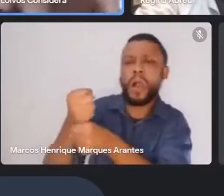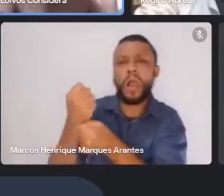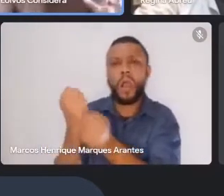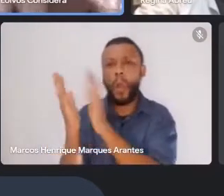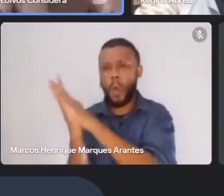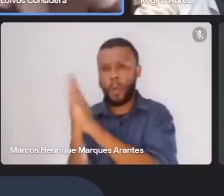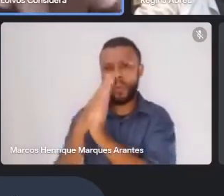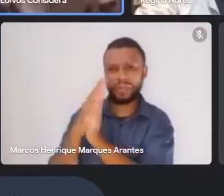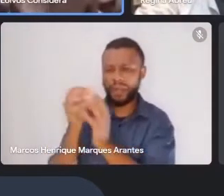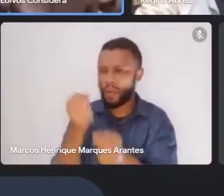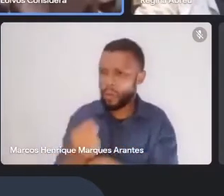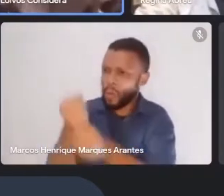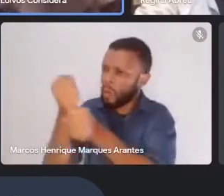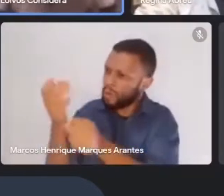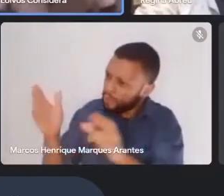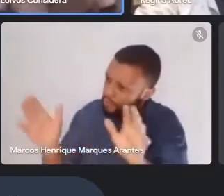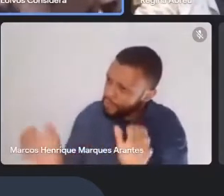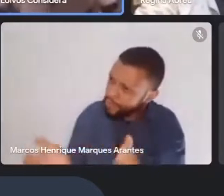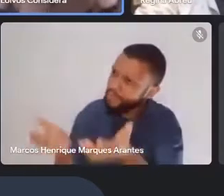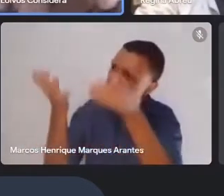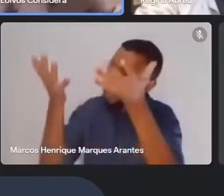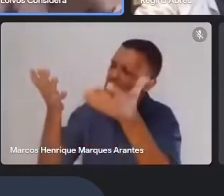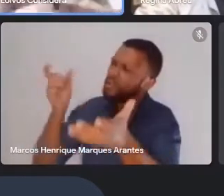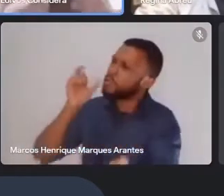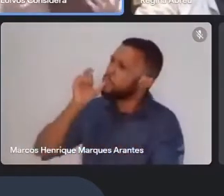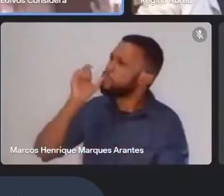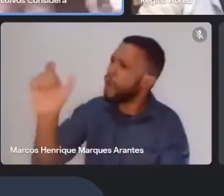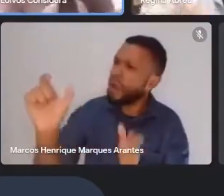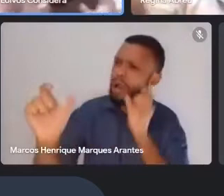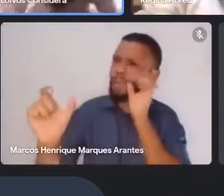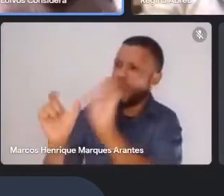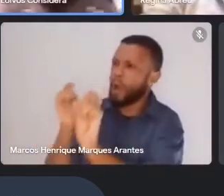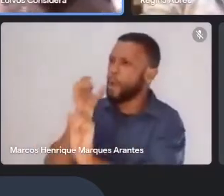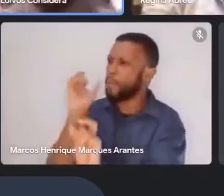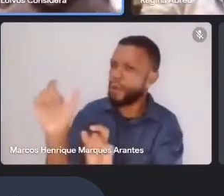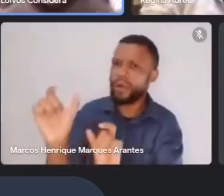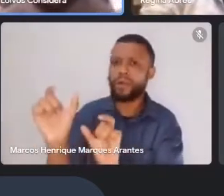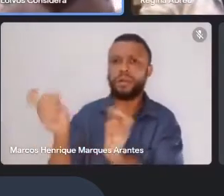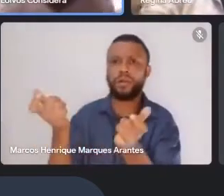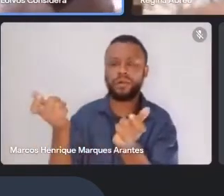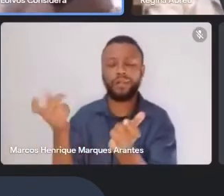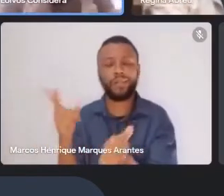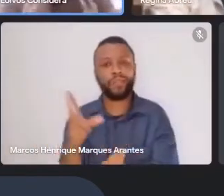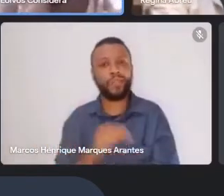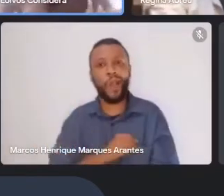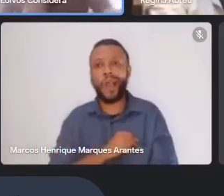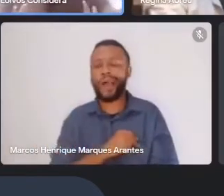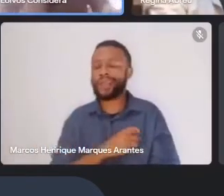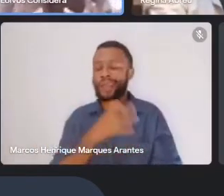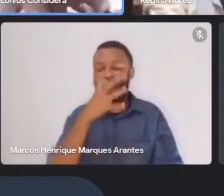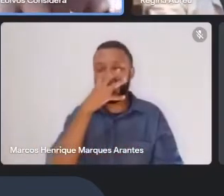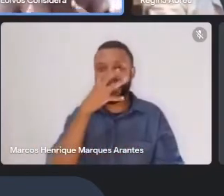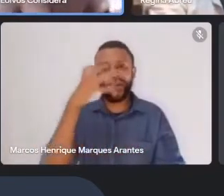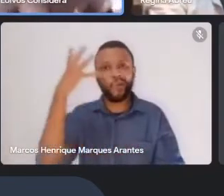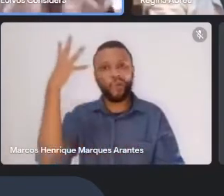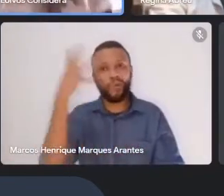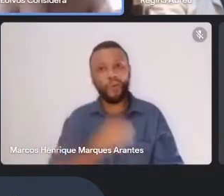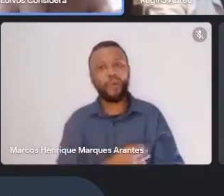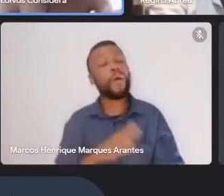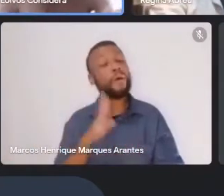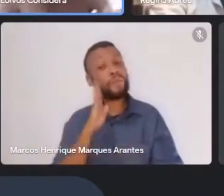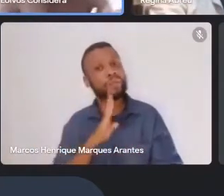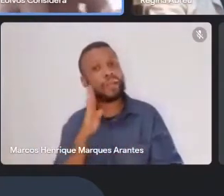Levanta, desgraçado, né? Com as palavras do Euclides ecoando ali. Nossa, era uma epifania. É super, super bacana